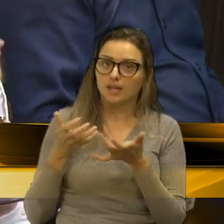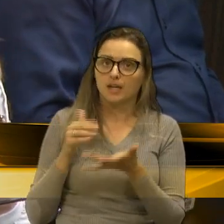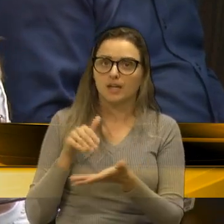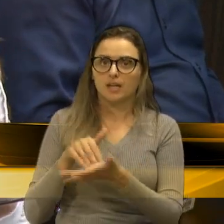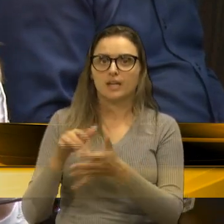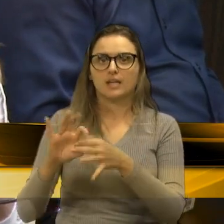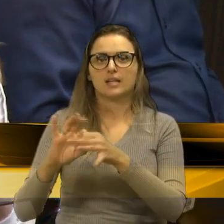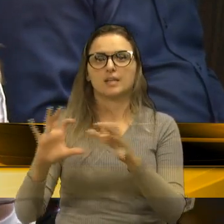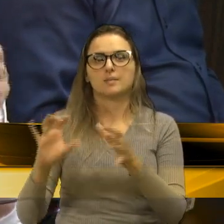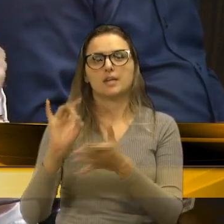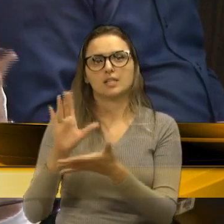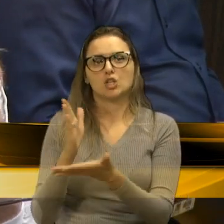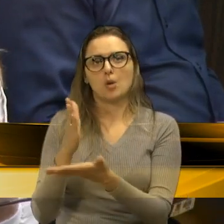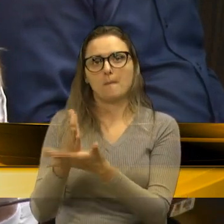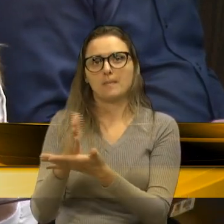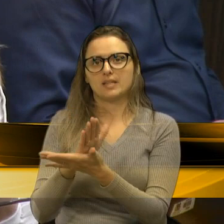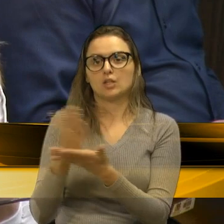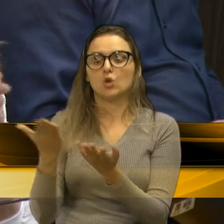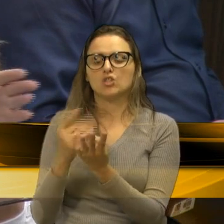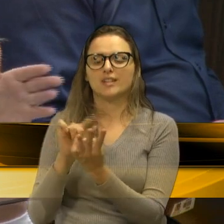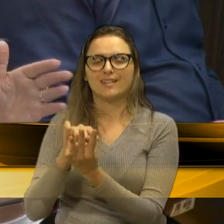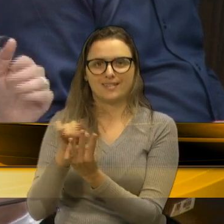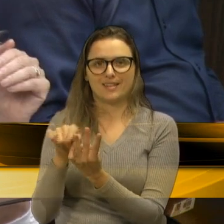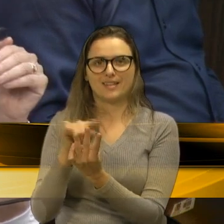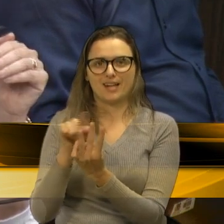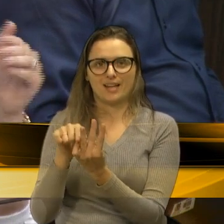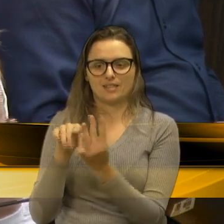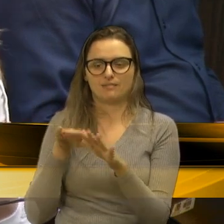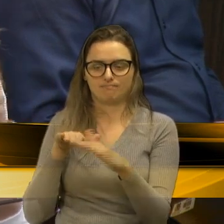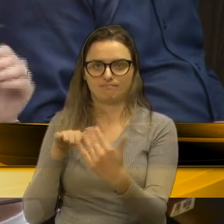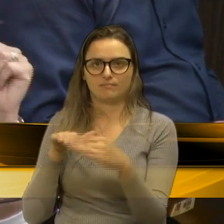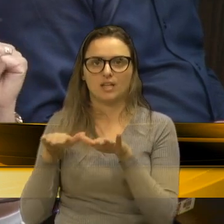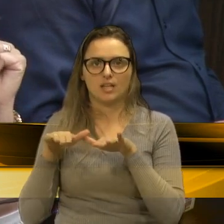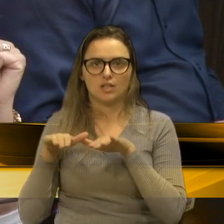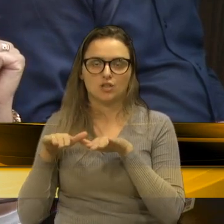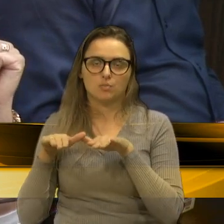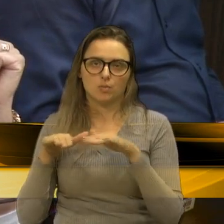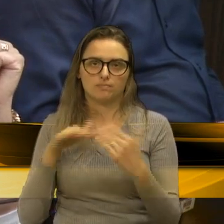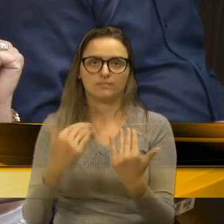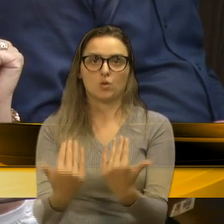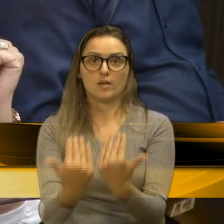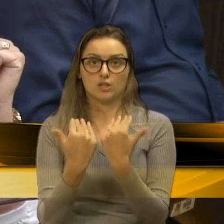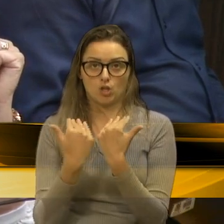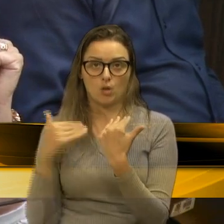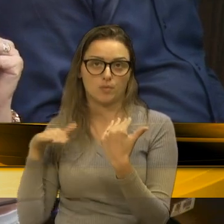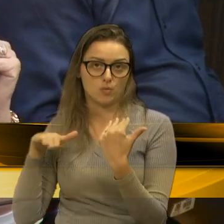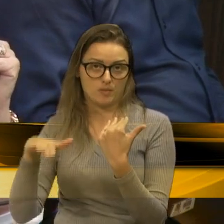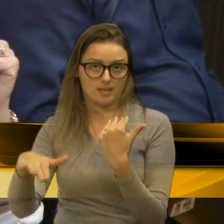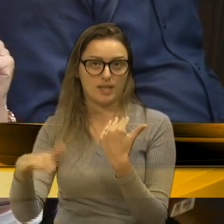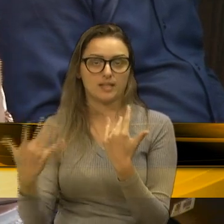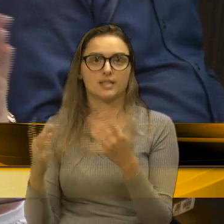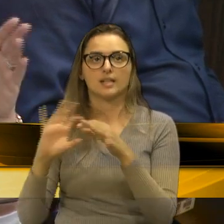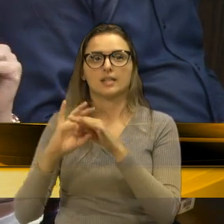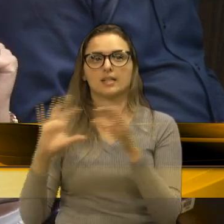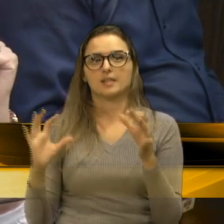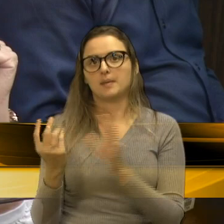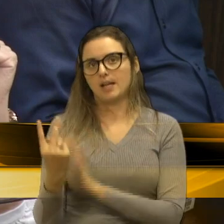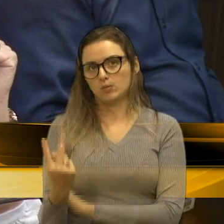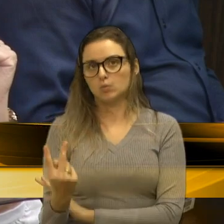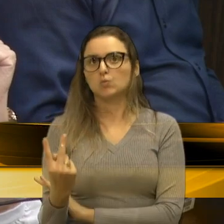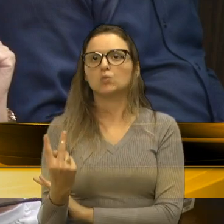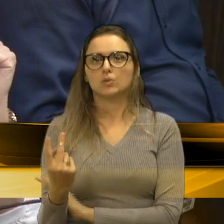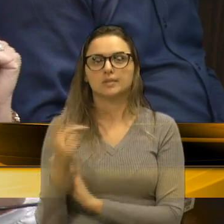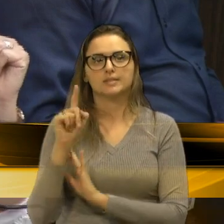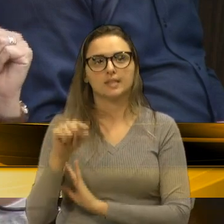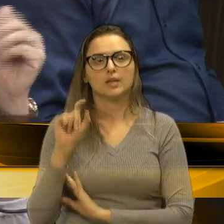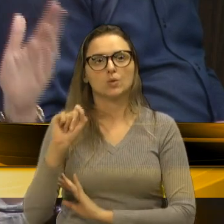liberação de meia, hoje tem três pistas onde caiu, que meia pista possa ser liberada no dia de hoje, é a previsão que ele deu